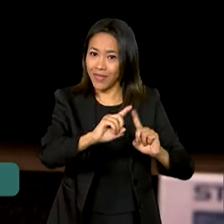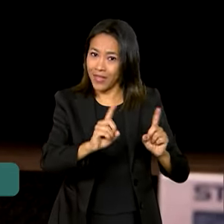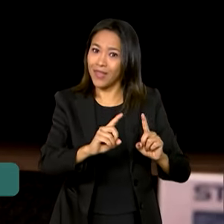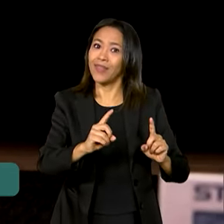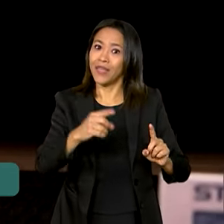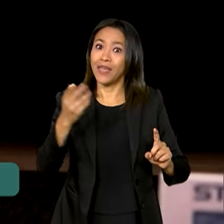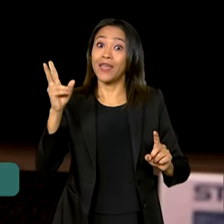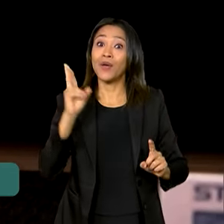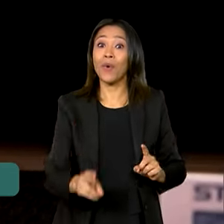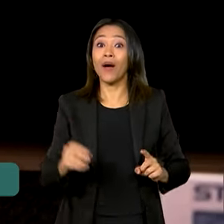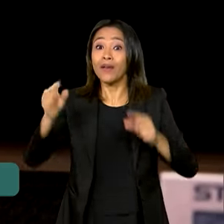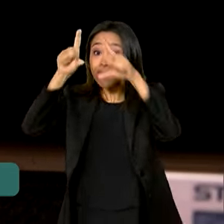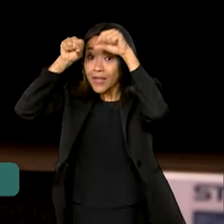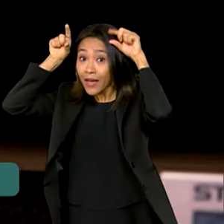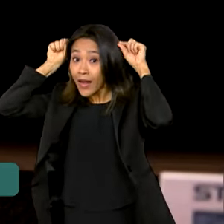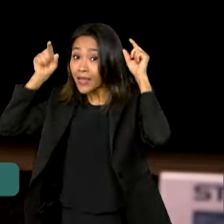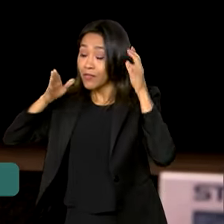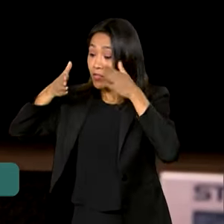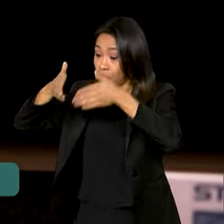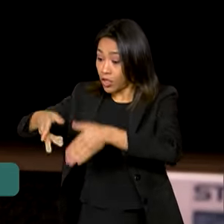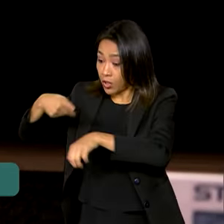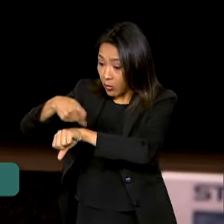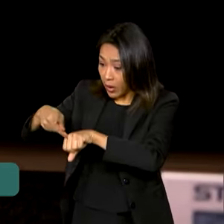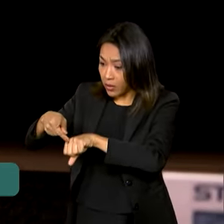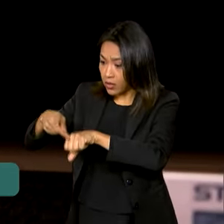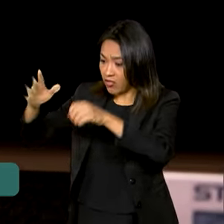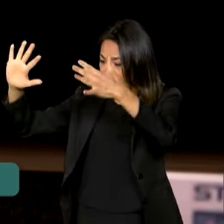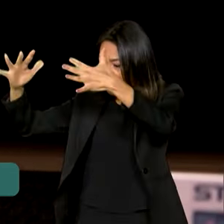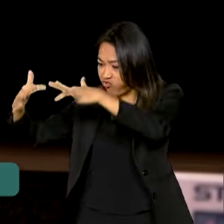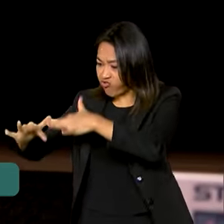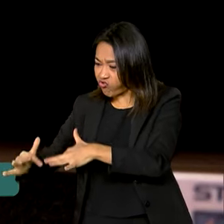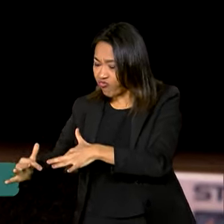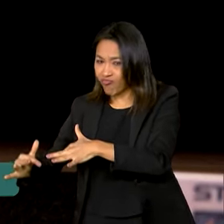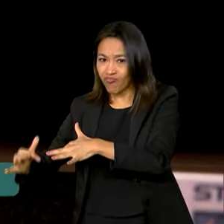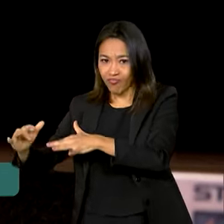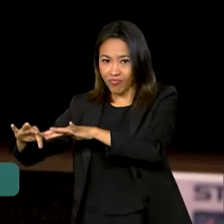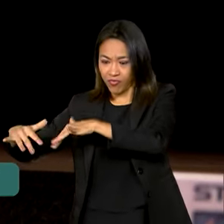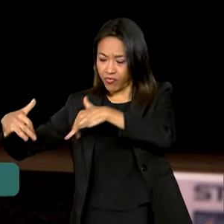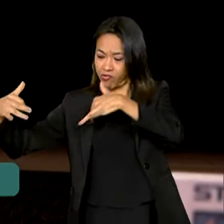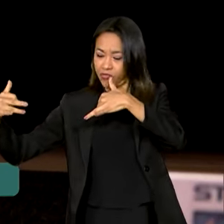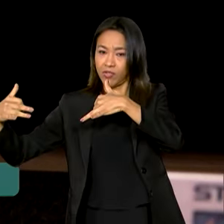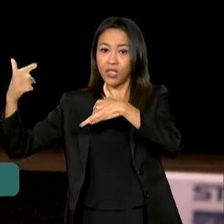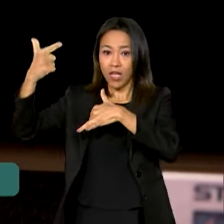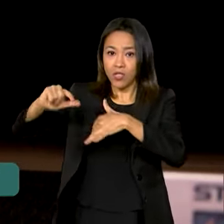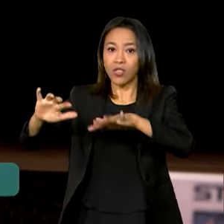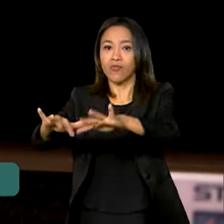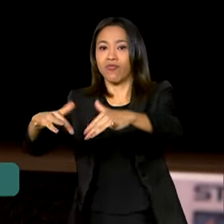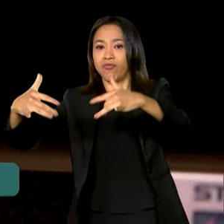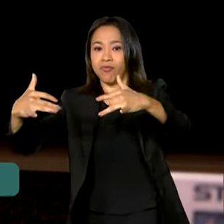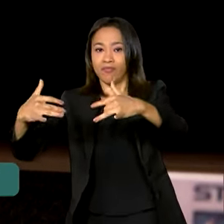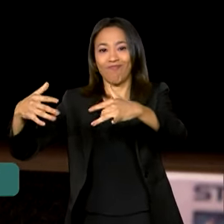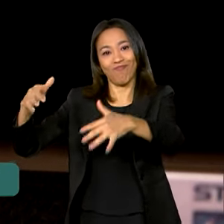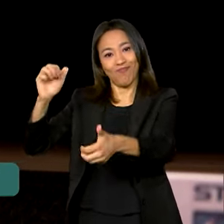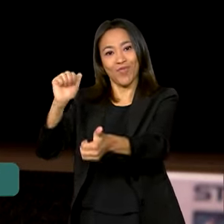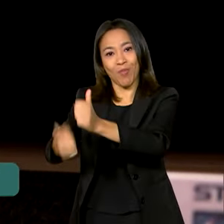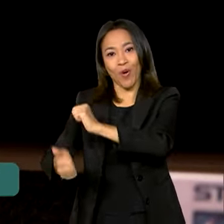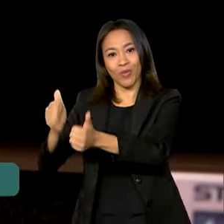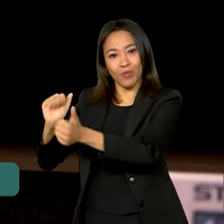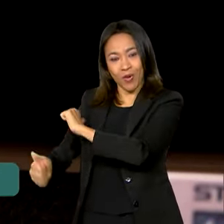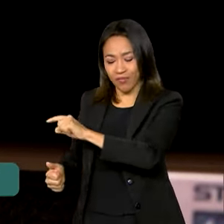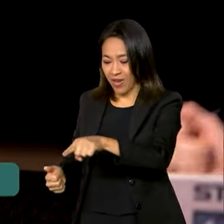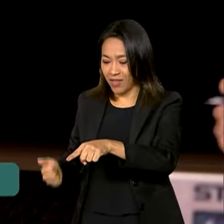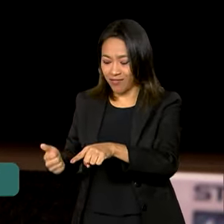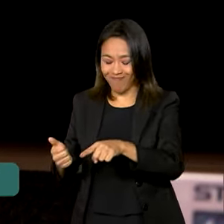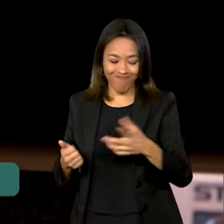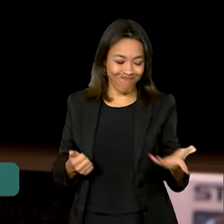por exemplo, hoje na Grécia. Você vai hoje na Grécia e você tem duas ruínas, as ruínas milenares e as ruínas dos Jogos Olímpicos. E o Brasil optou por